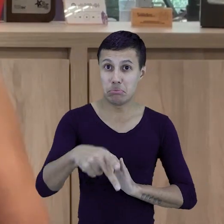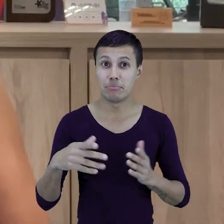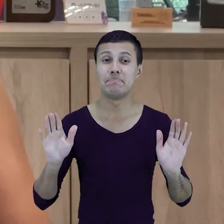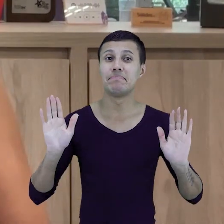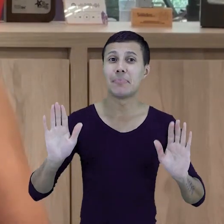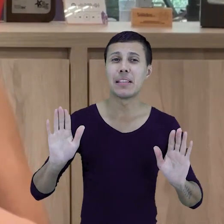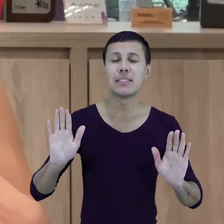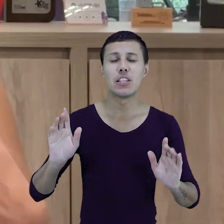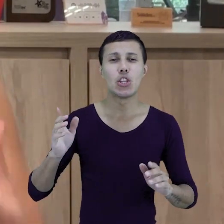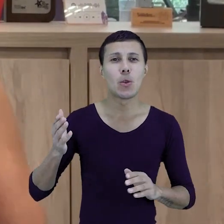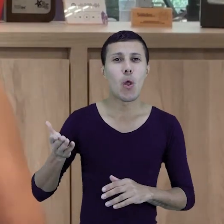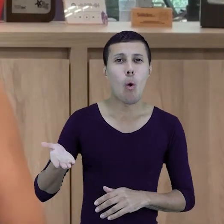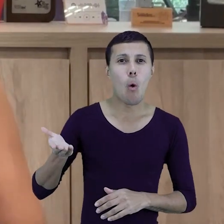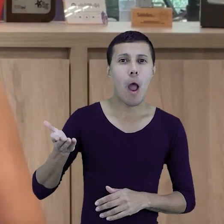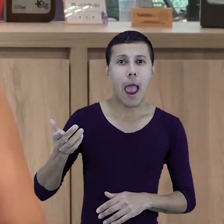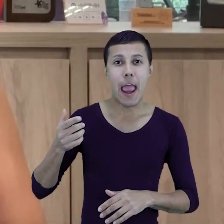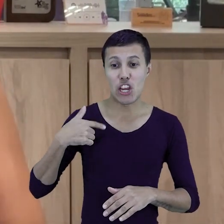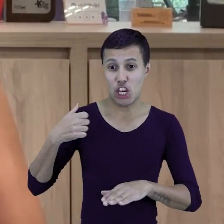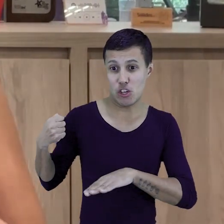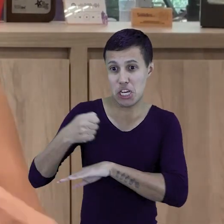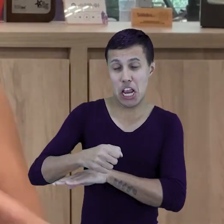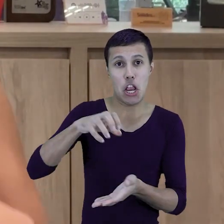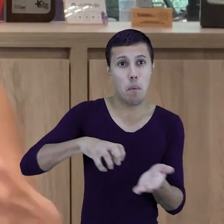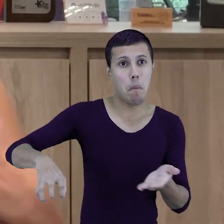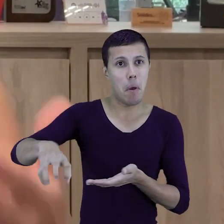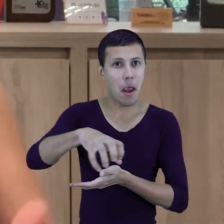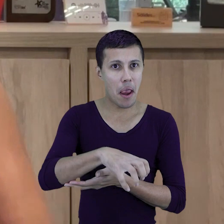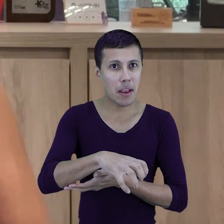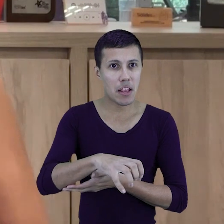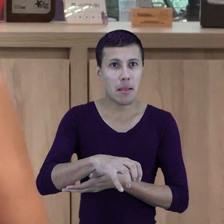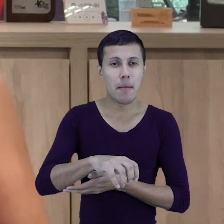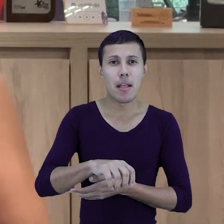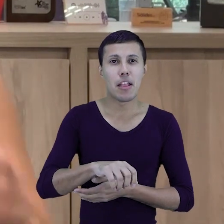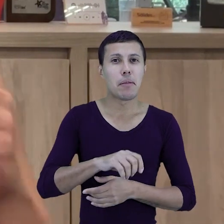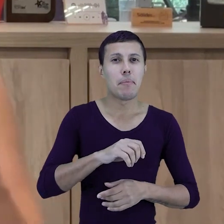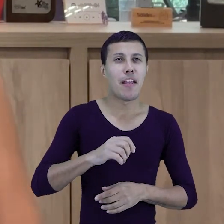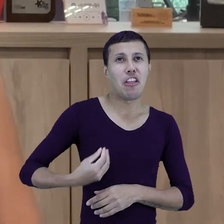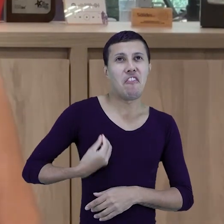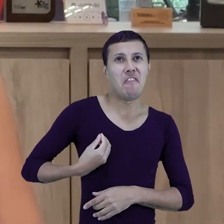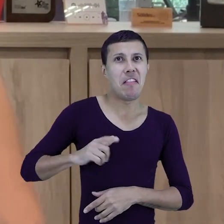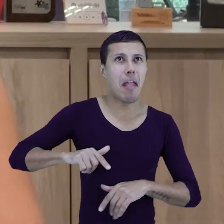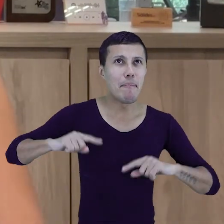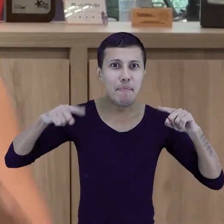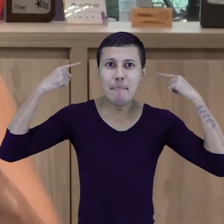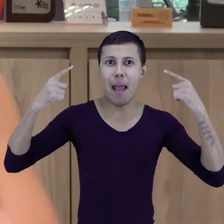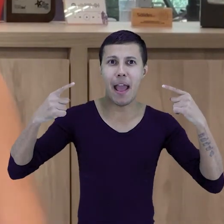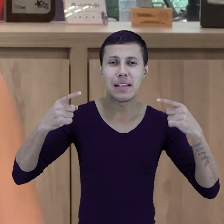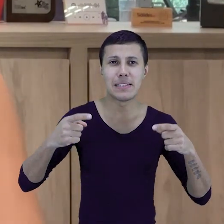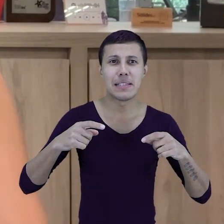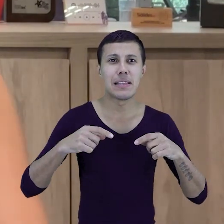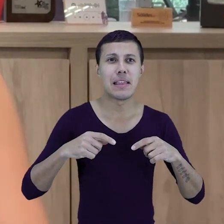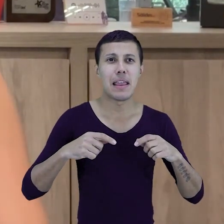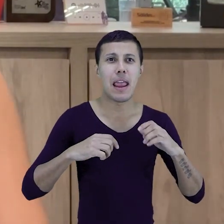Então, quando a gente entra no mercado, mais do que vidas, eu acho que cada empresa, pequena